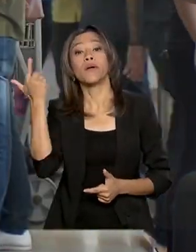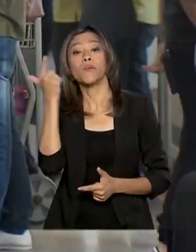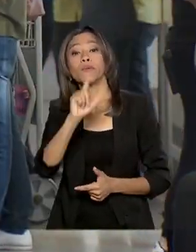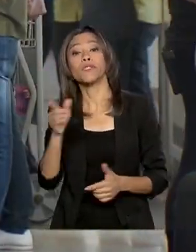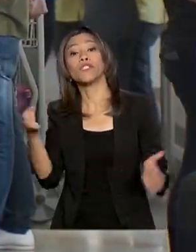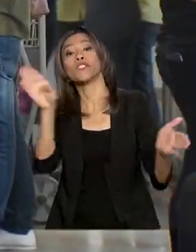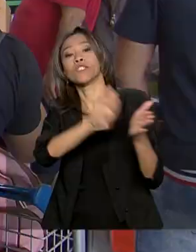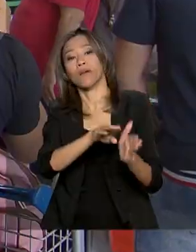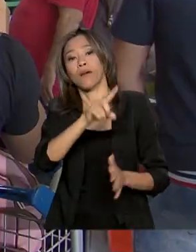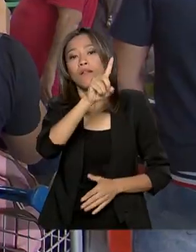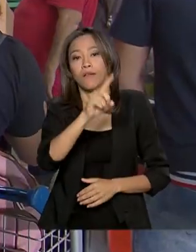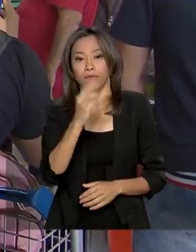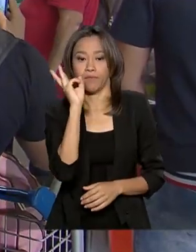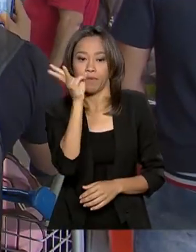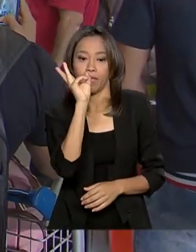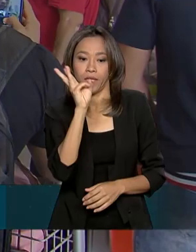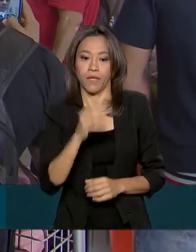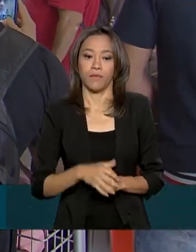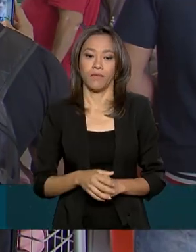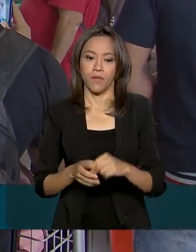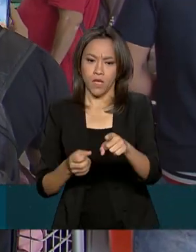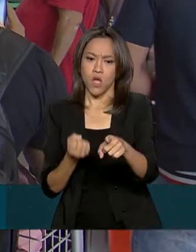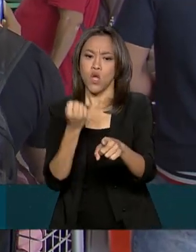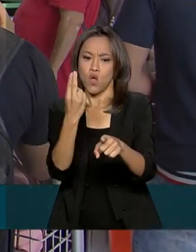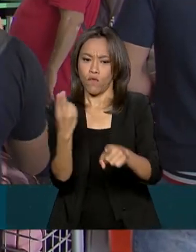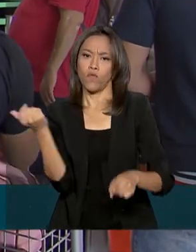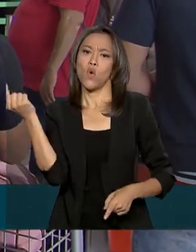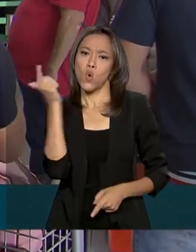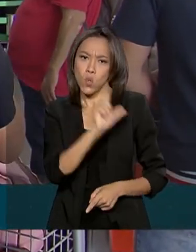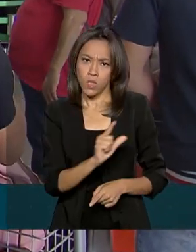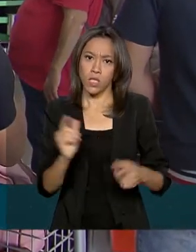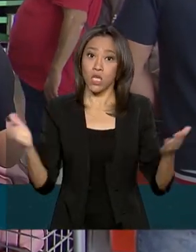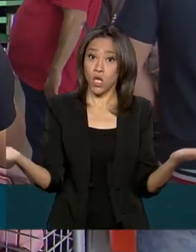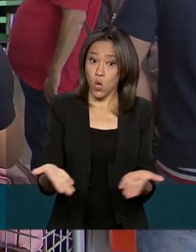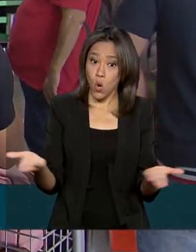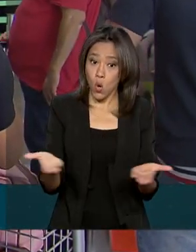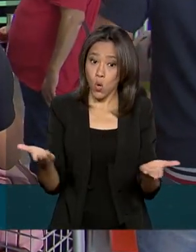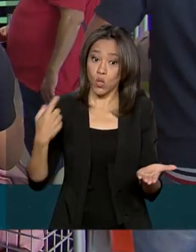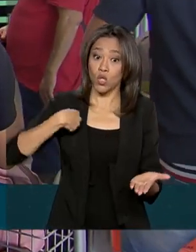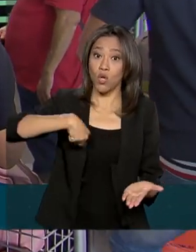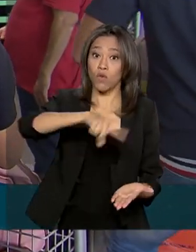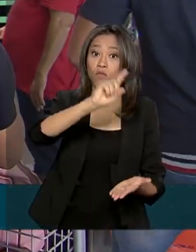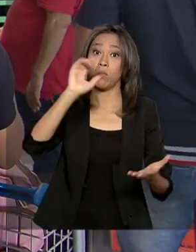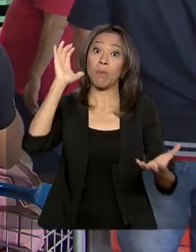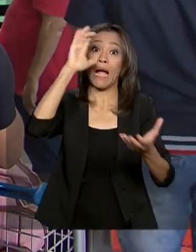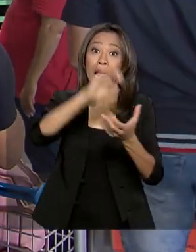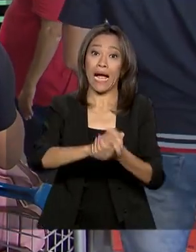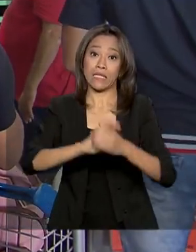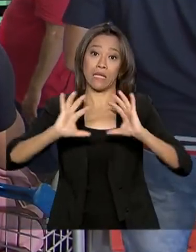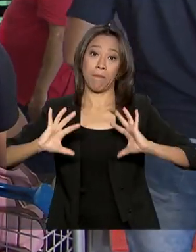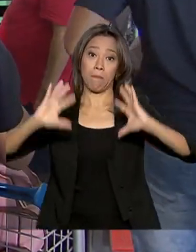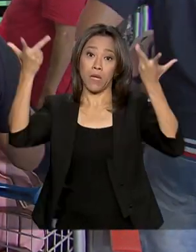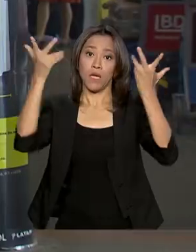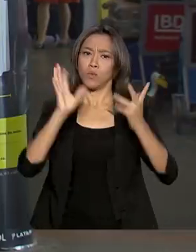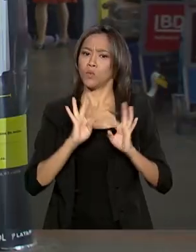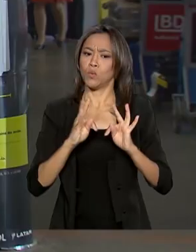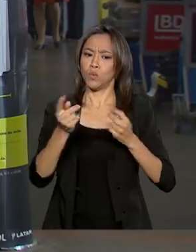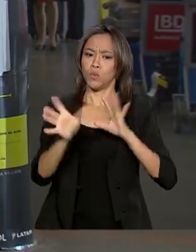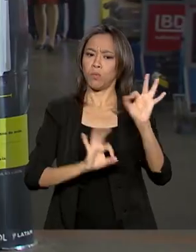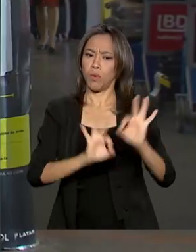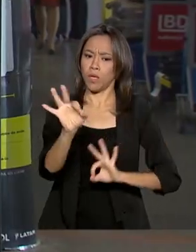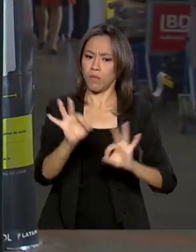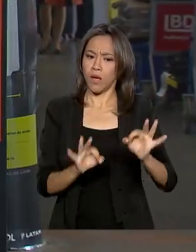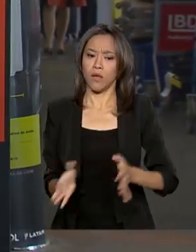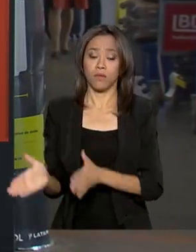chegar no destino. No nome de Jesus eu vou conseguir chegar no meu destino ainda hoje, porque eu estou indo para um casamento, estava tudo programado. Quem